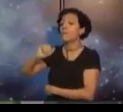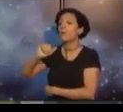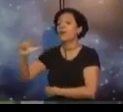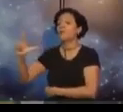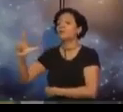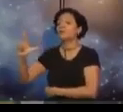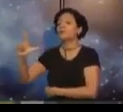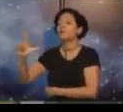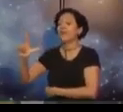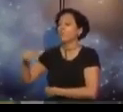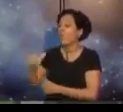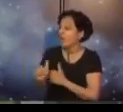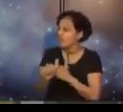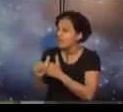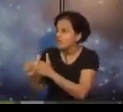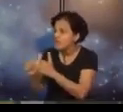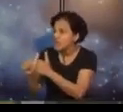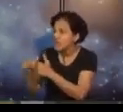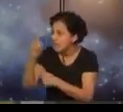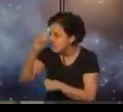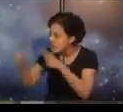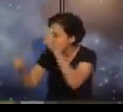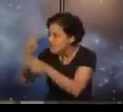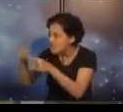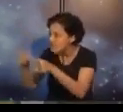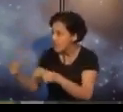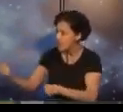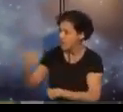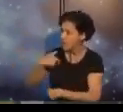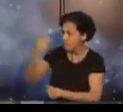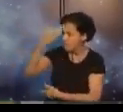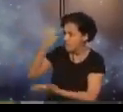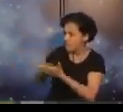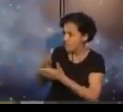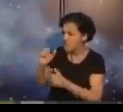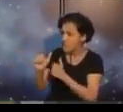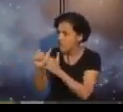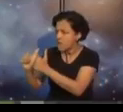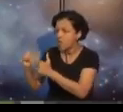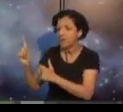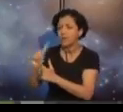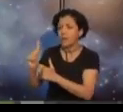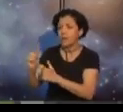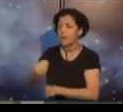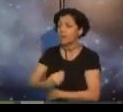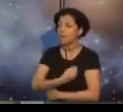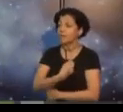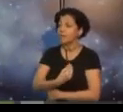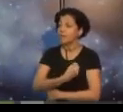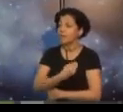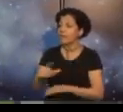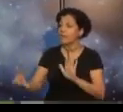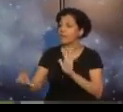os outros, ditando regras, estanques, é viver a amorosidade, viver as leis de amor.